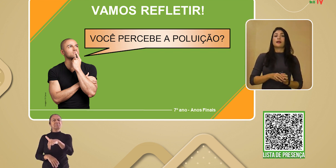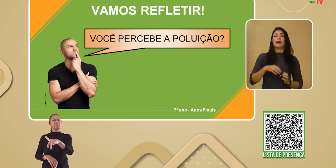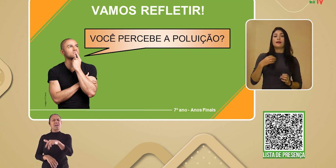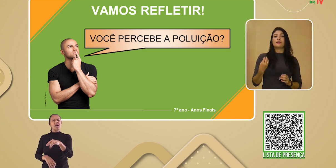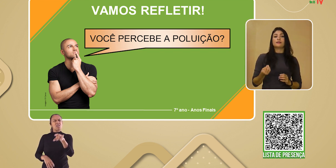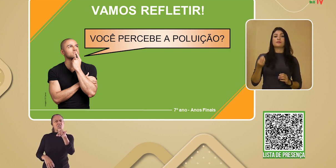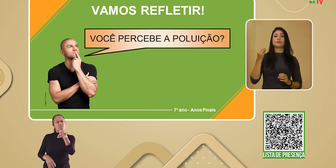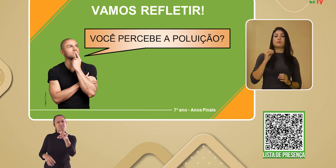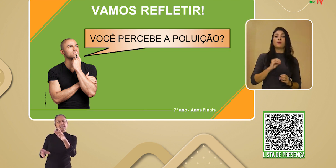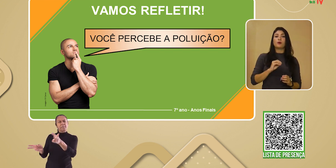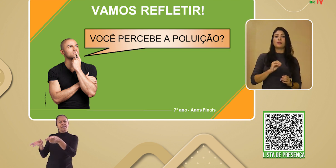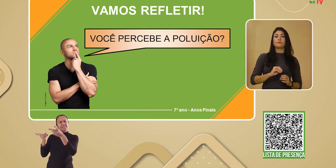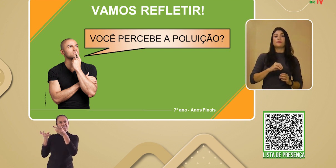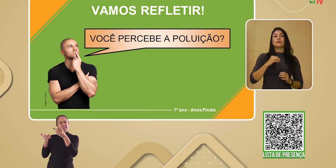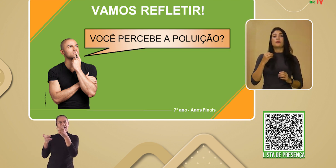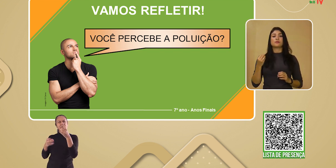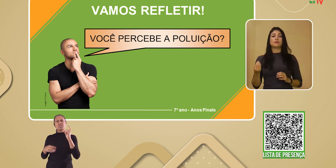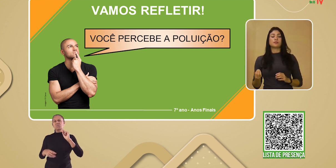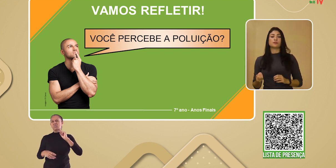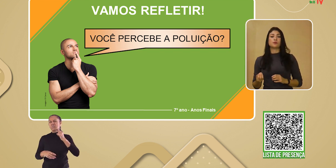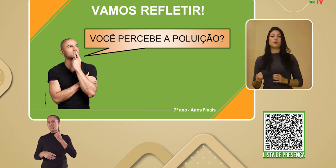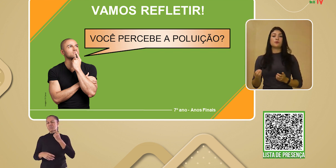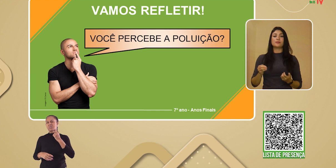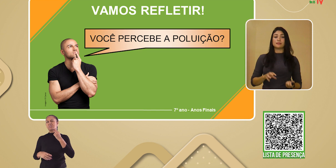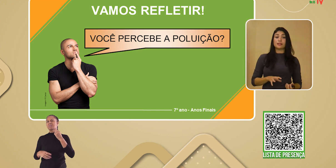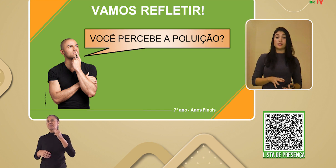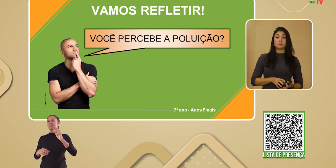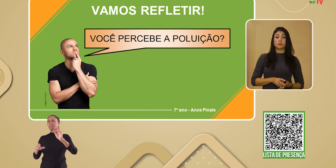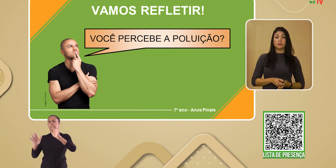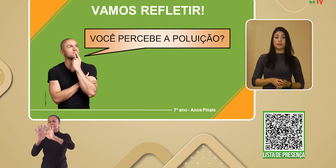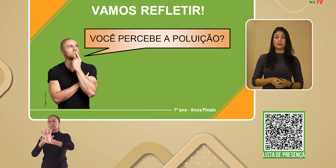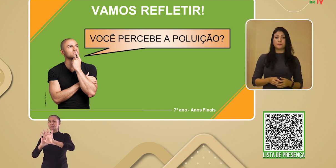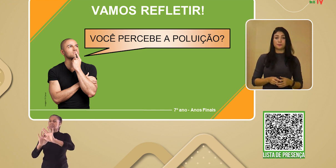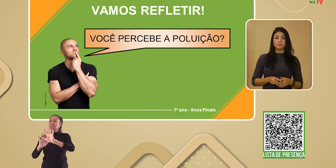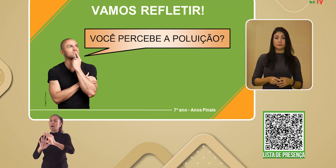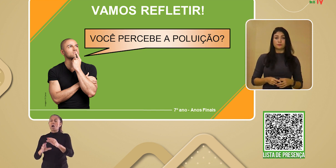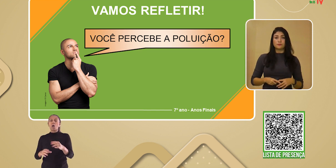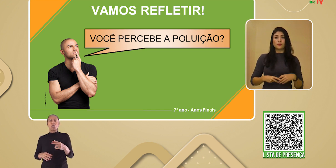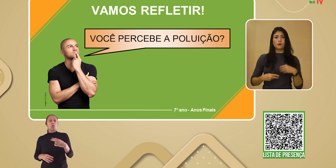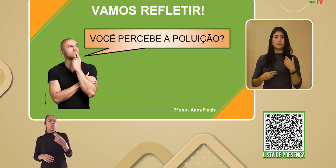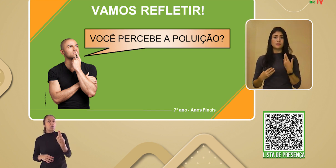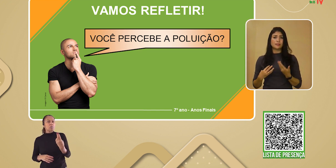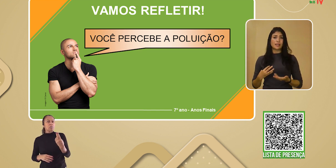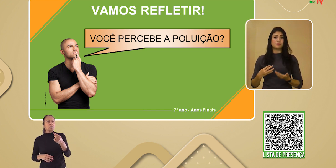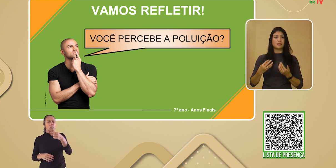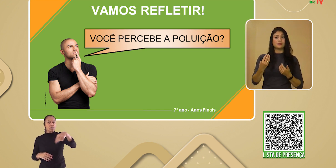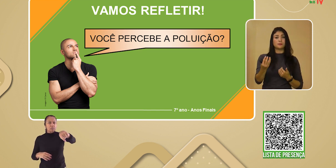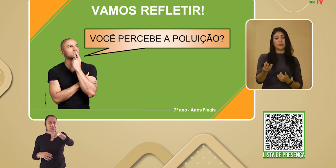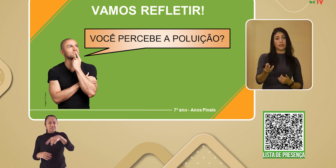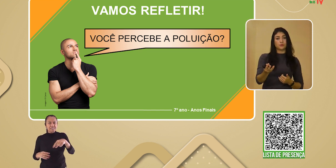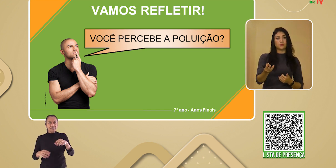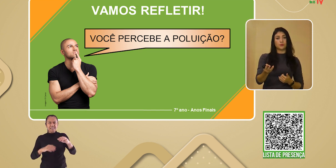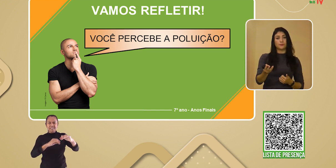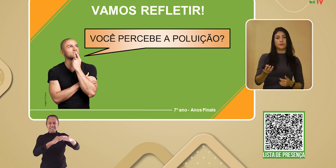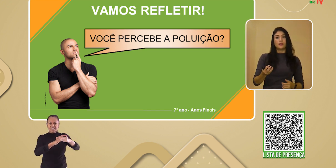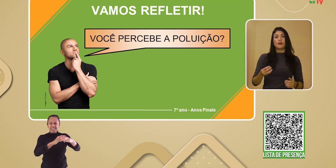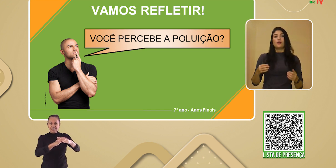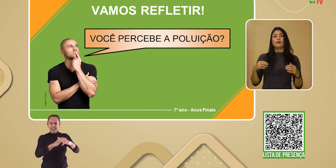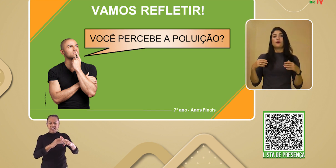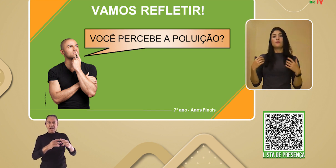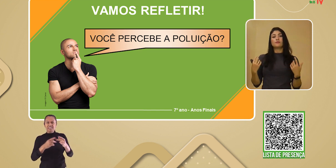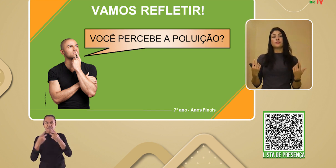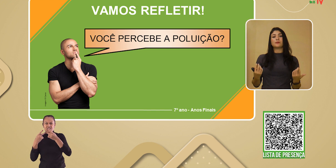ainda você mora ou já visitou alguma cidade poluída? Ou uma cidade mais limpa que a sua?